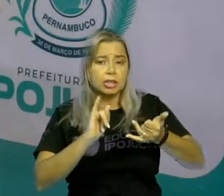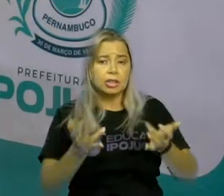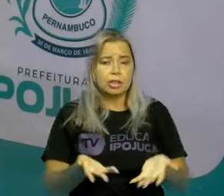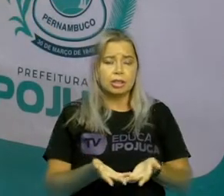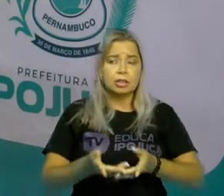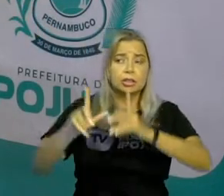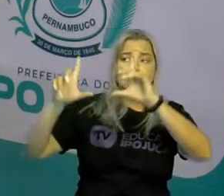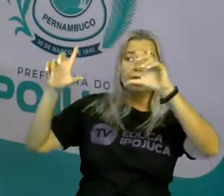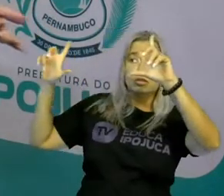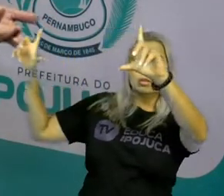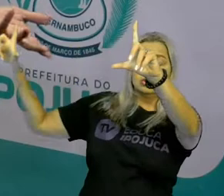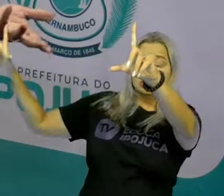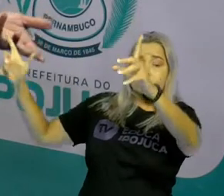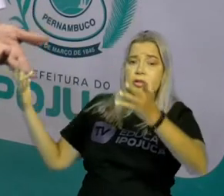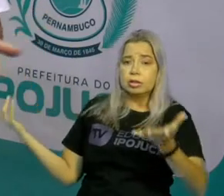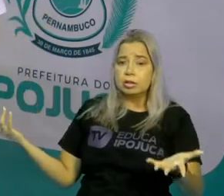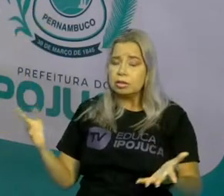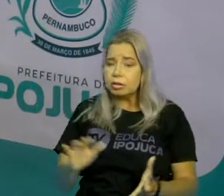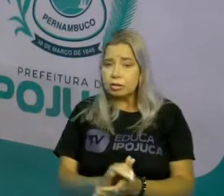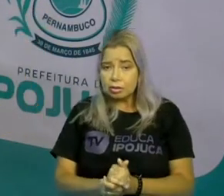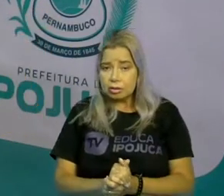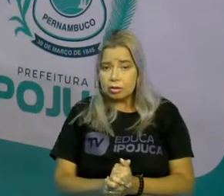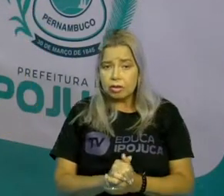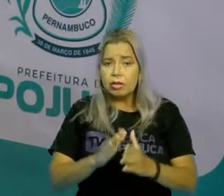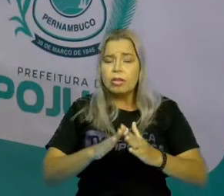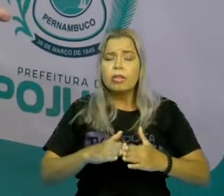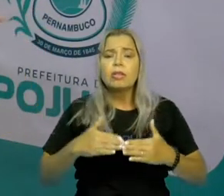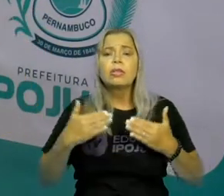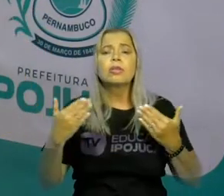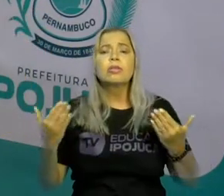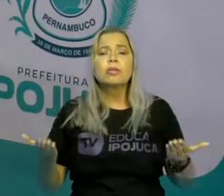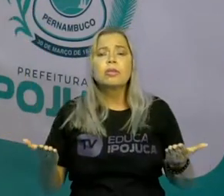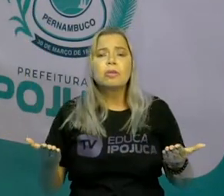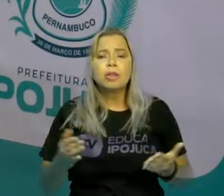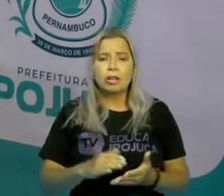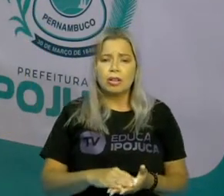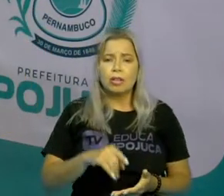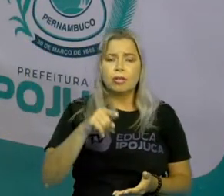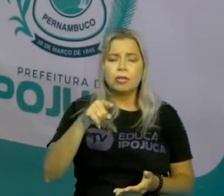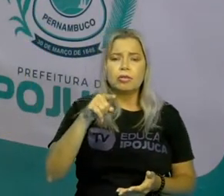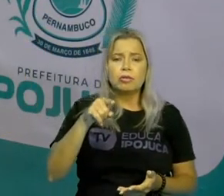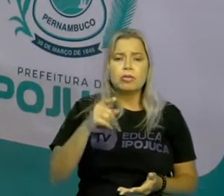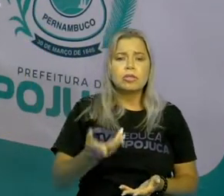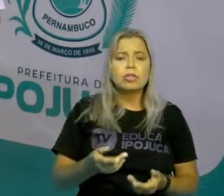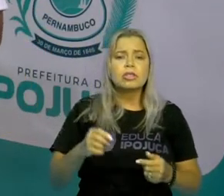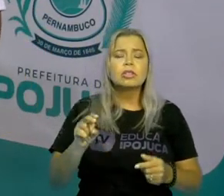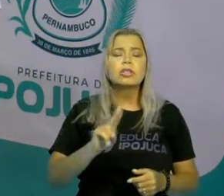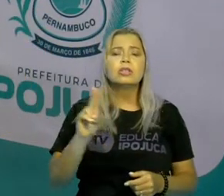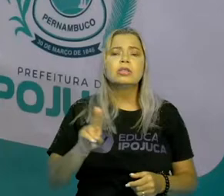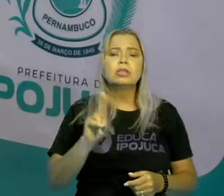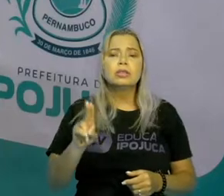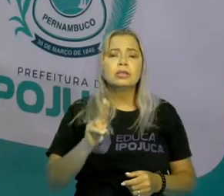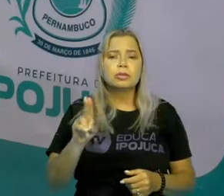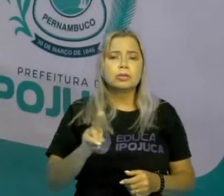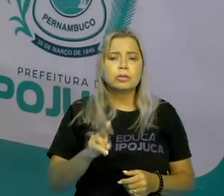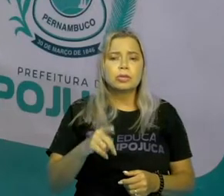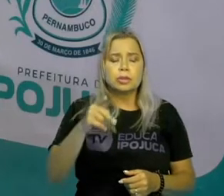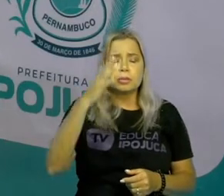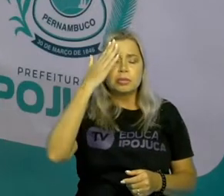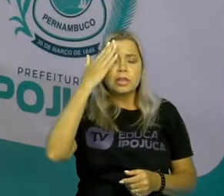veículo de comunicação que você busca hoje para você se atualizar no seu dia a dia, dos acontecimentos? Porque